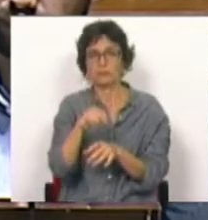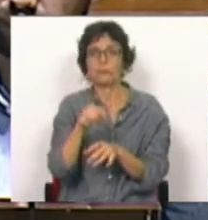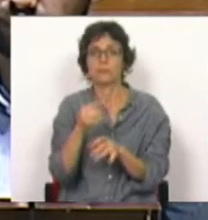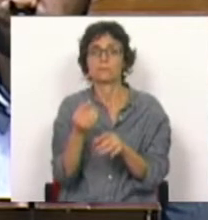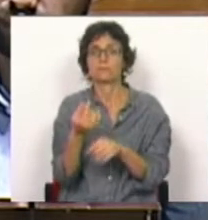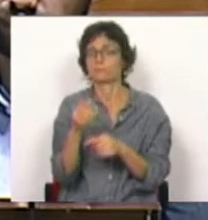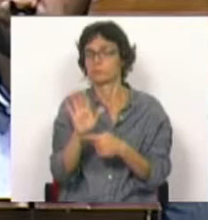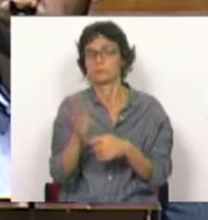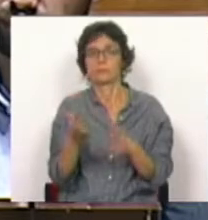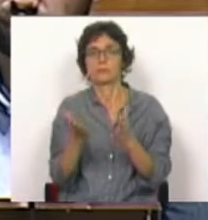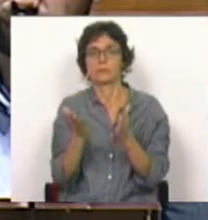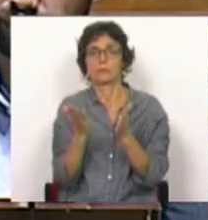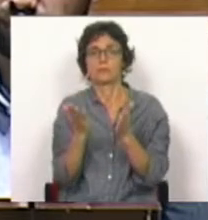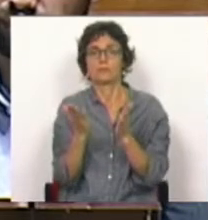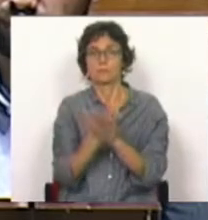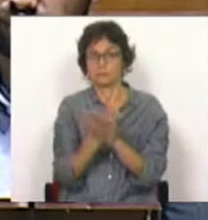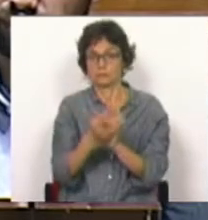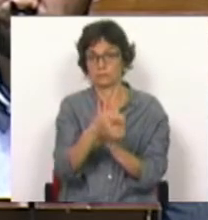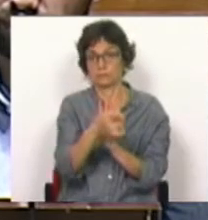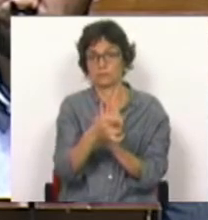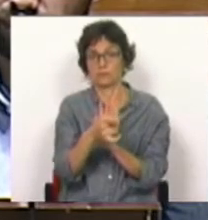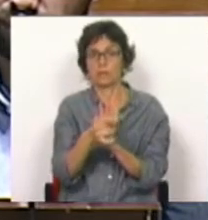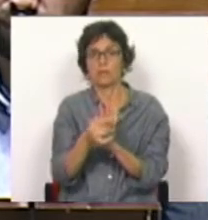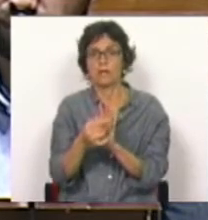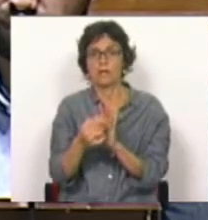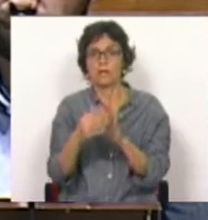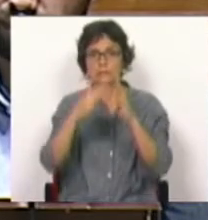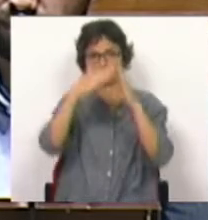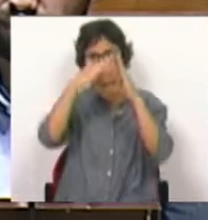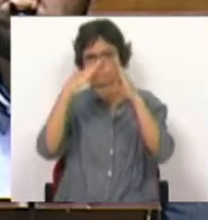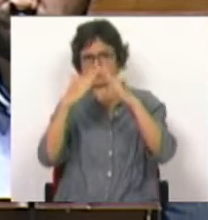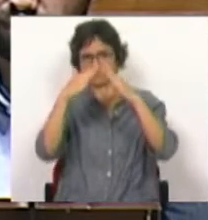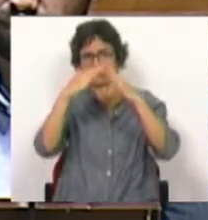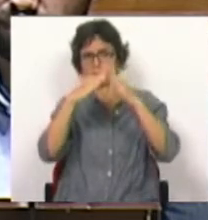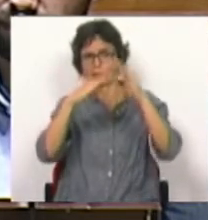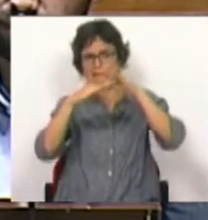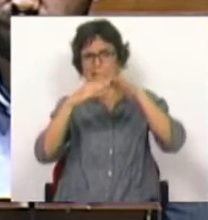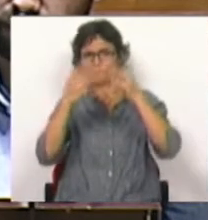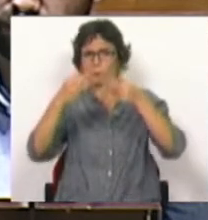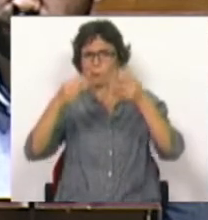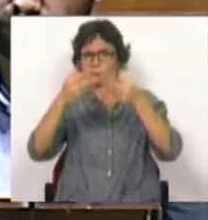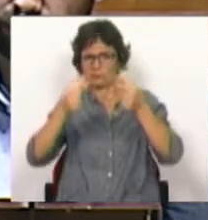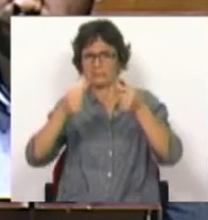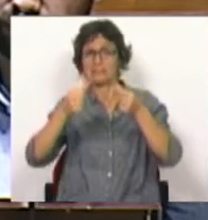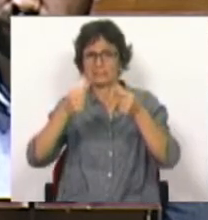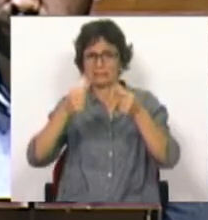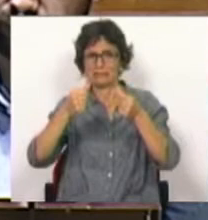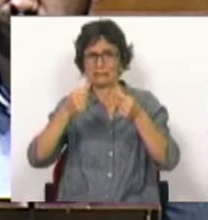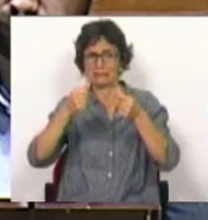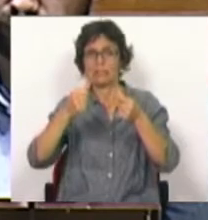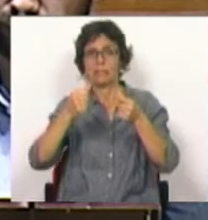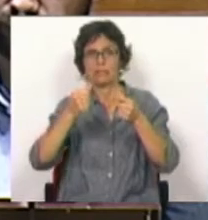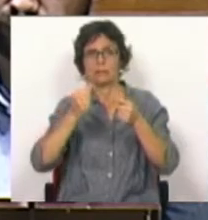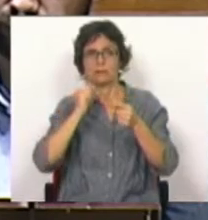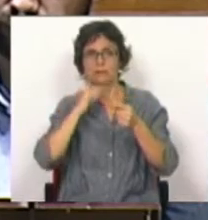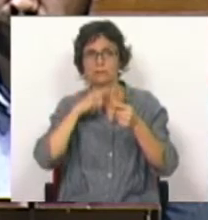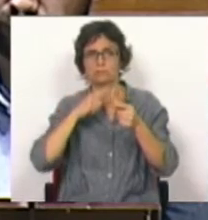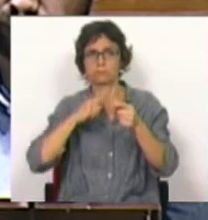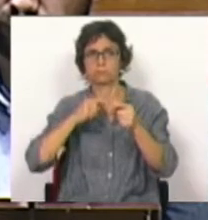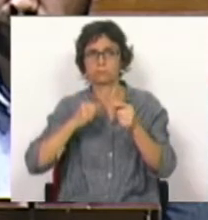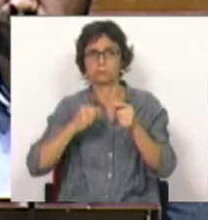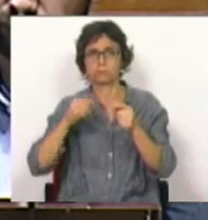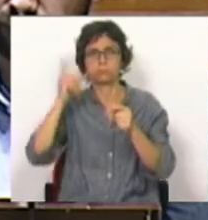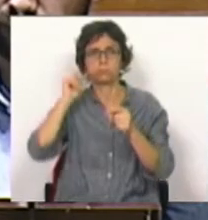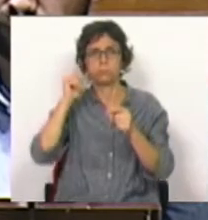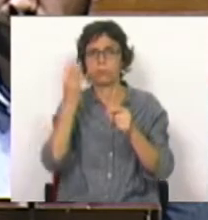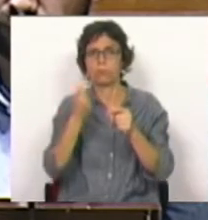em que ainda existem telhados, ainda existem coberturas de fibra ou cimento, com todas as implicações que nós sabemos que isso tem ao nível da qualidade de vida e